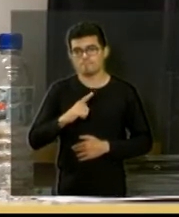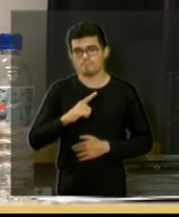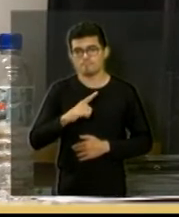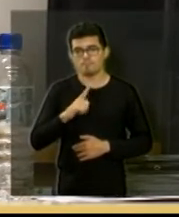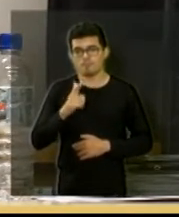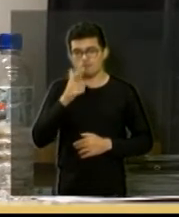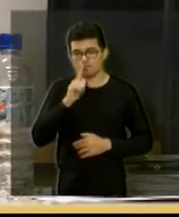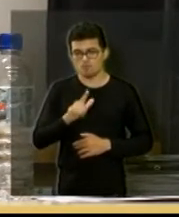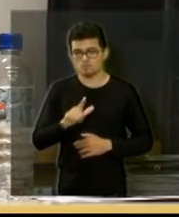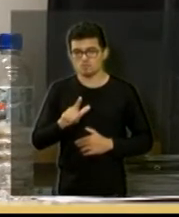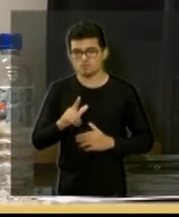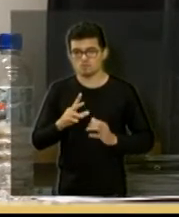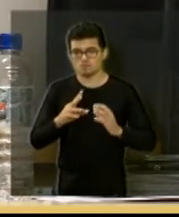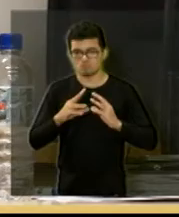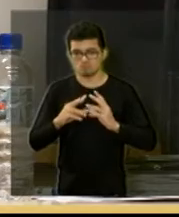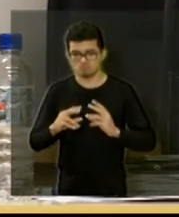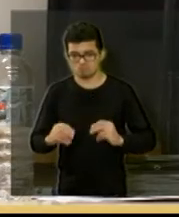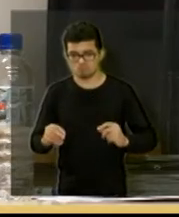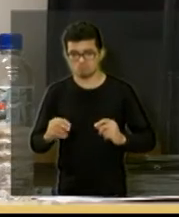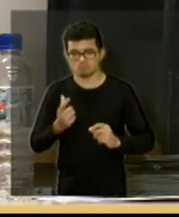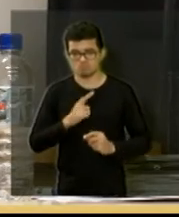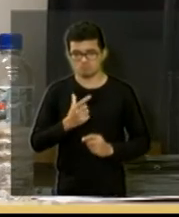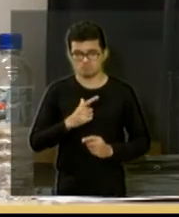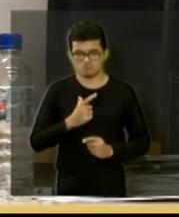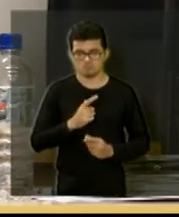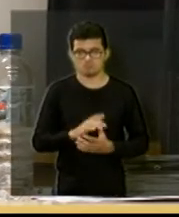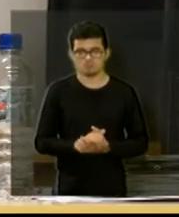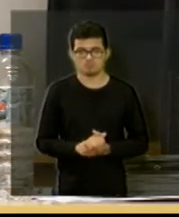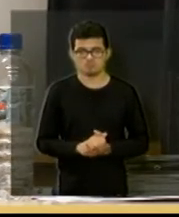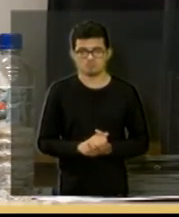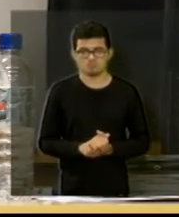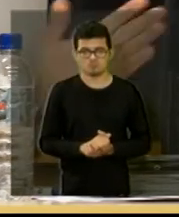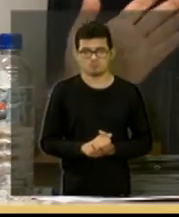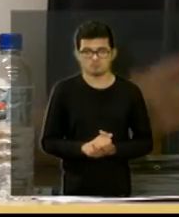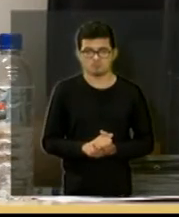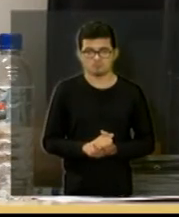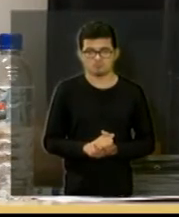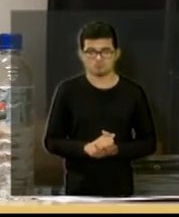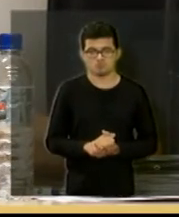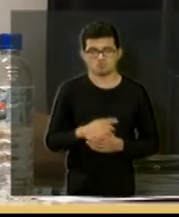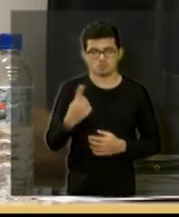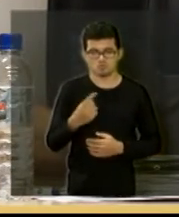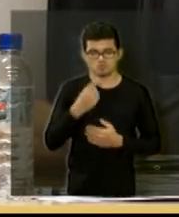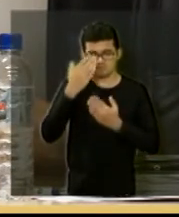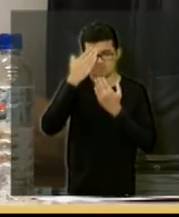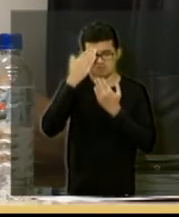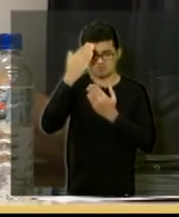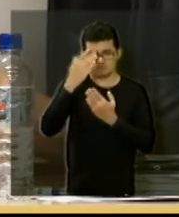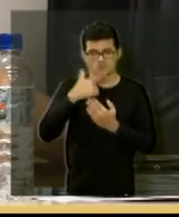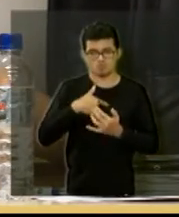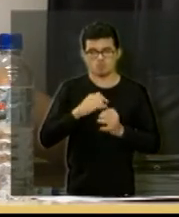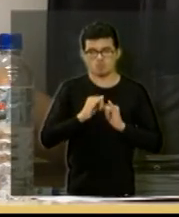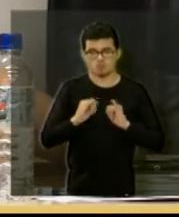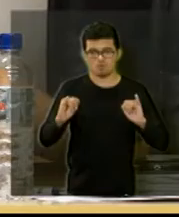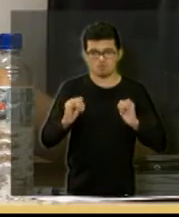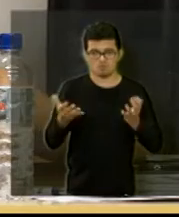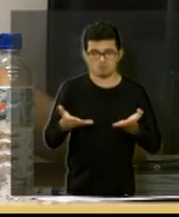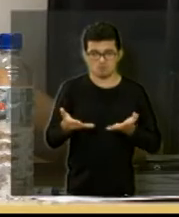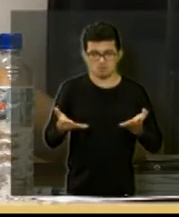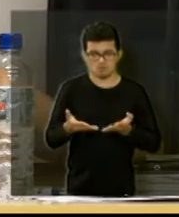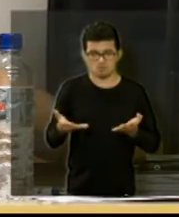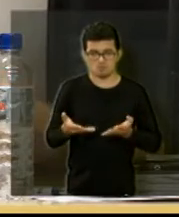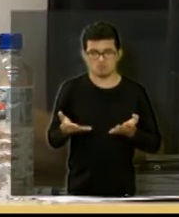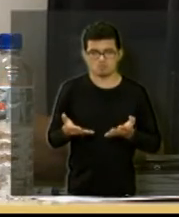aliviar a chacraflora que está ali do lado já vai melhorar nós agradecemos até uma informação de hoje a gente já teve